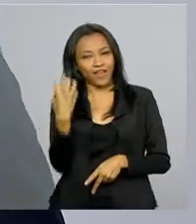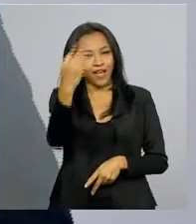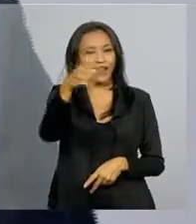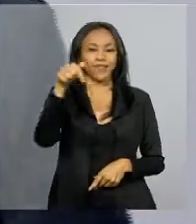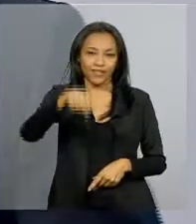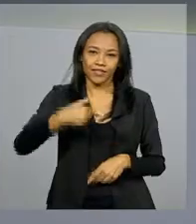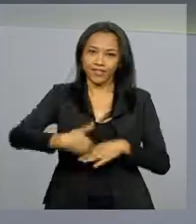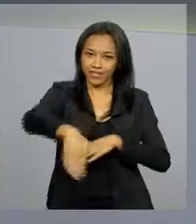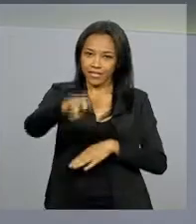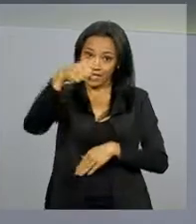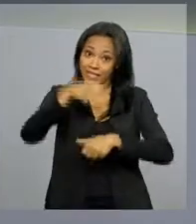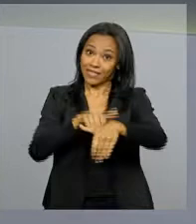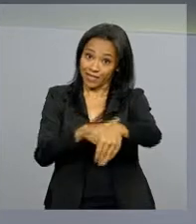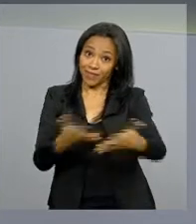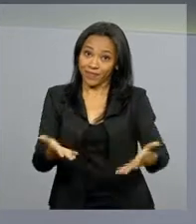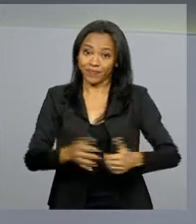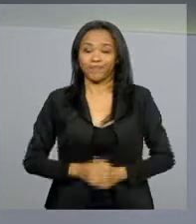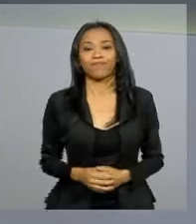feriadão.